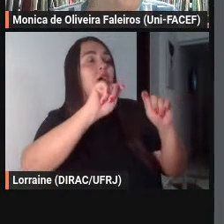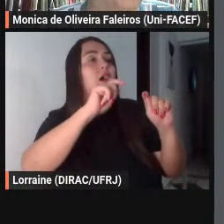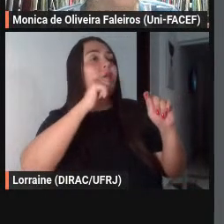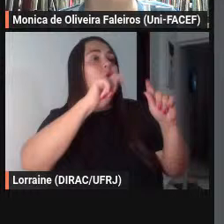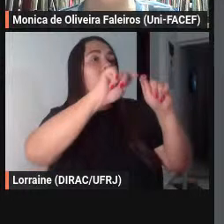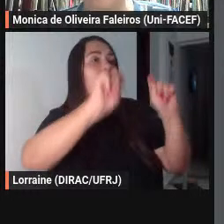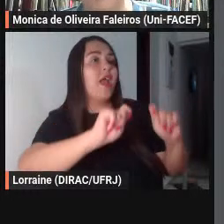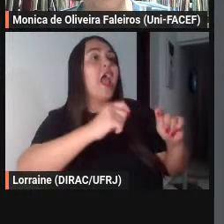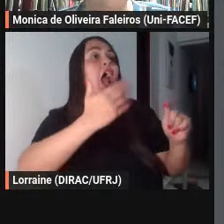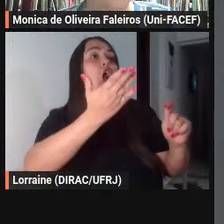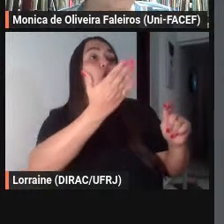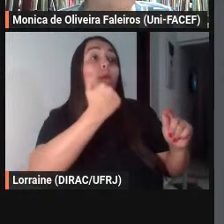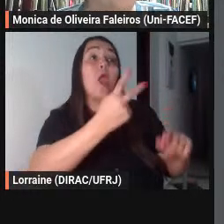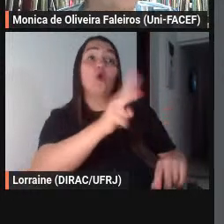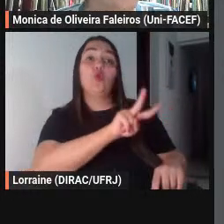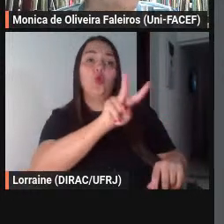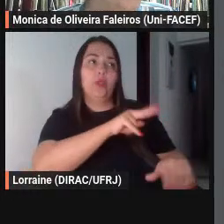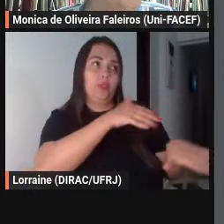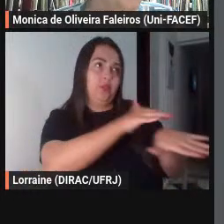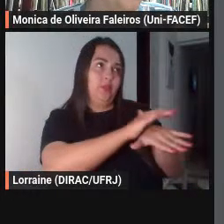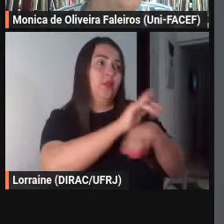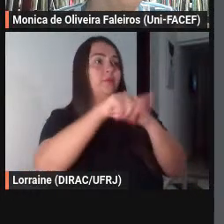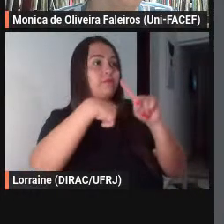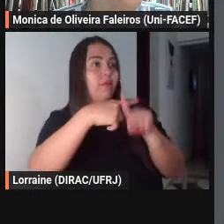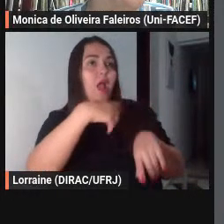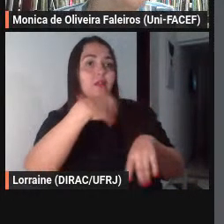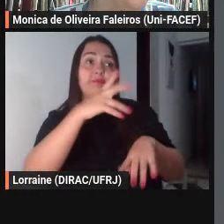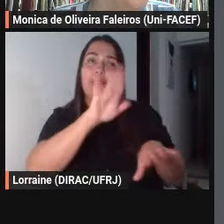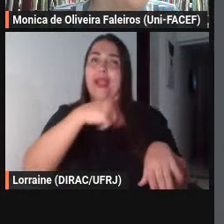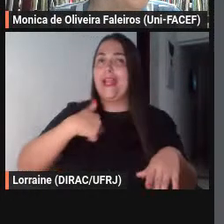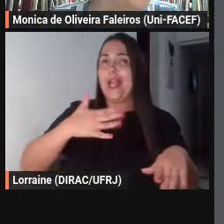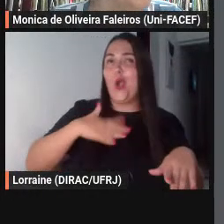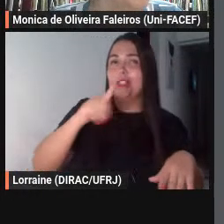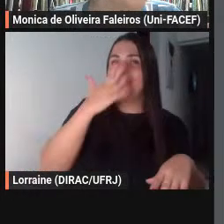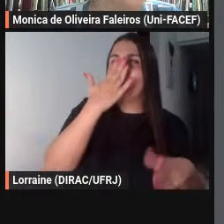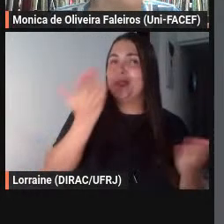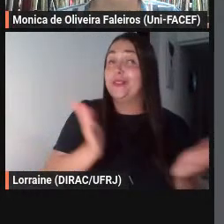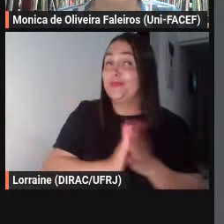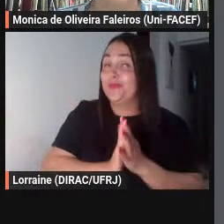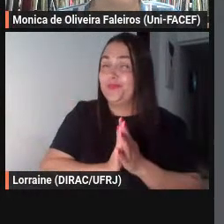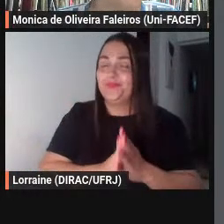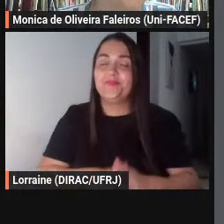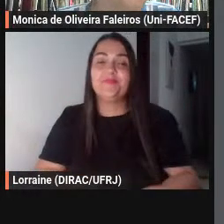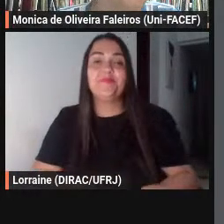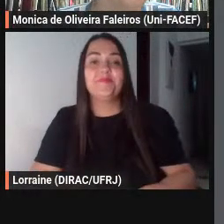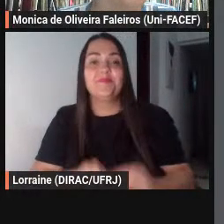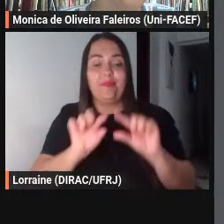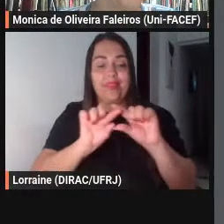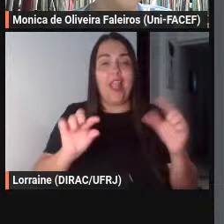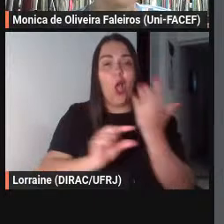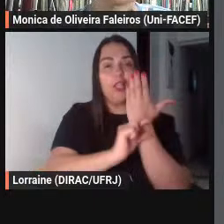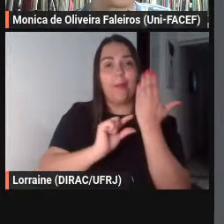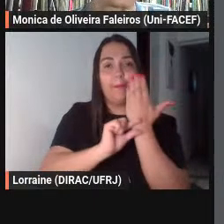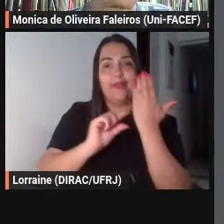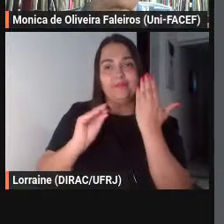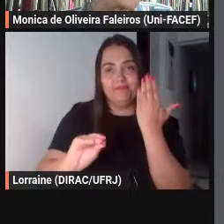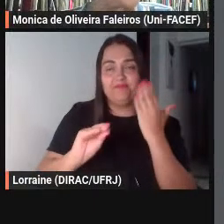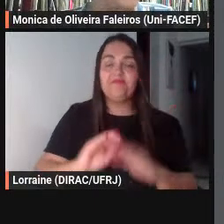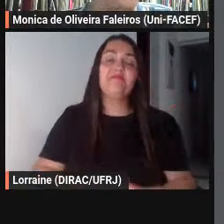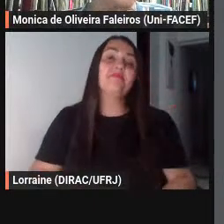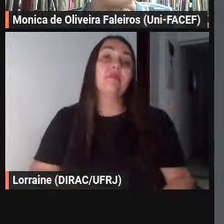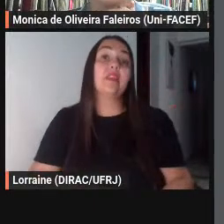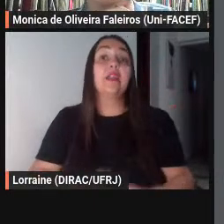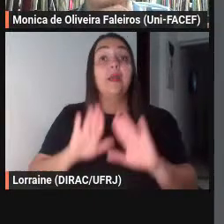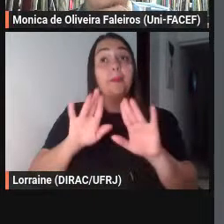rodapé e olha que ele gostava mesmo era de um espelho e assim segundo o narrador Vulcano torna-se